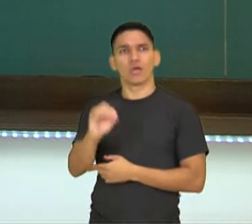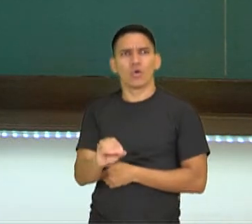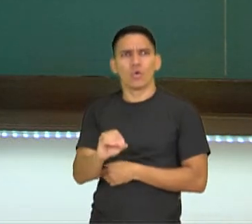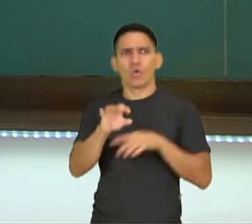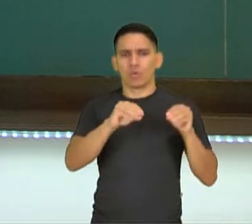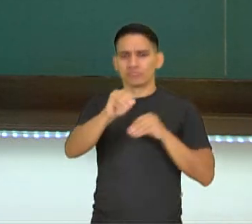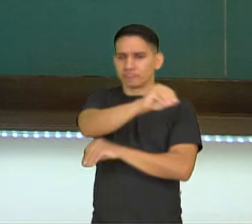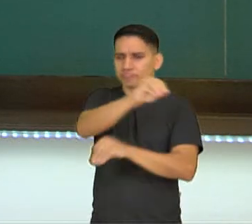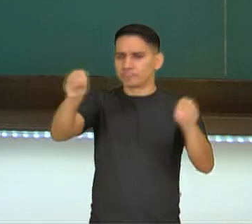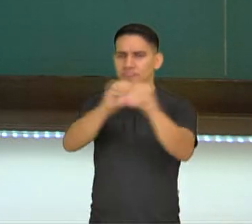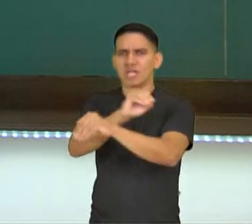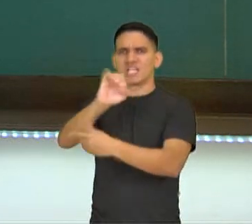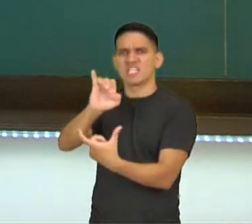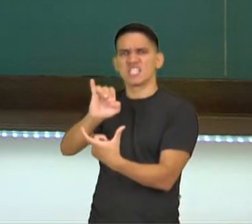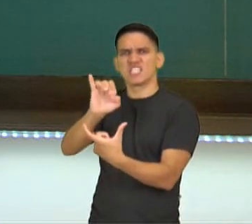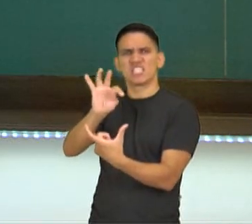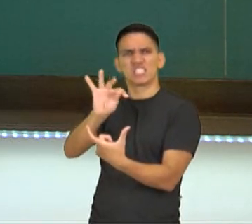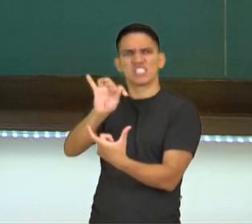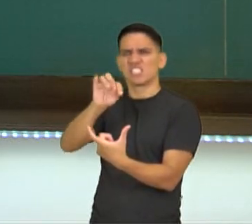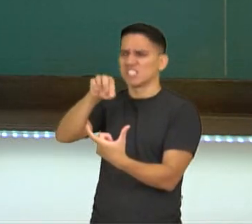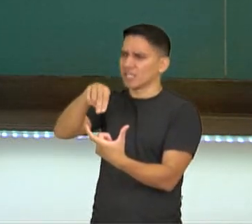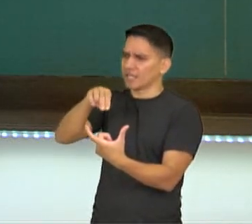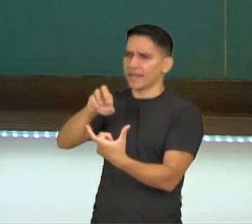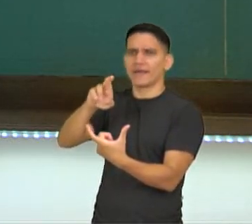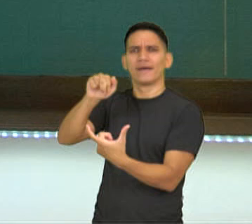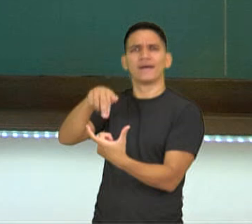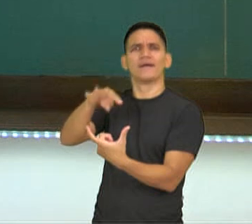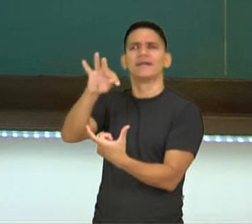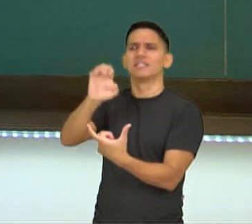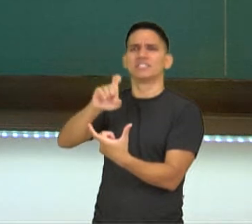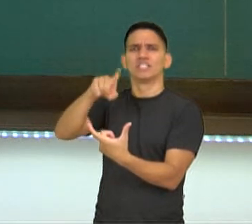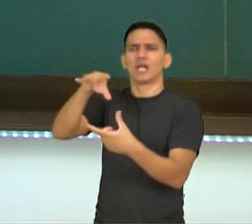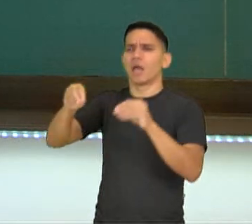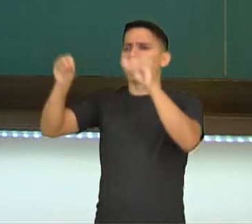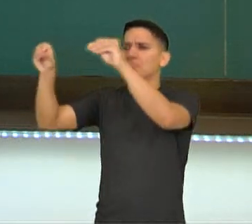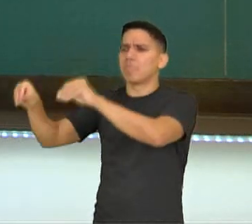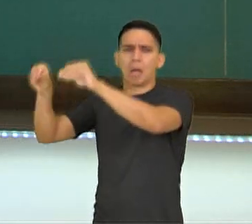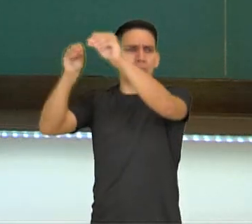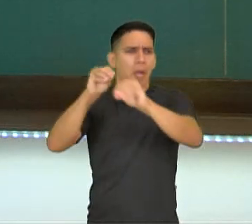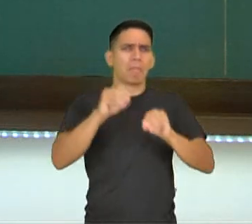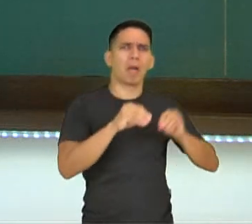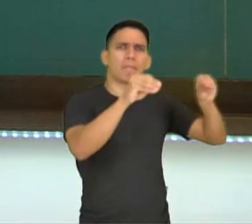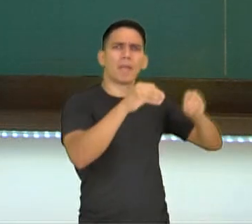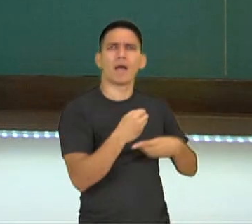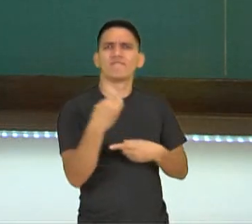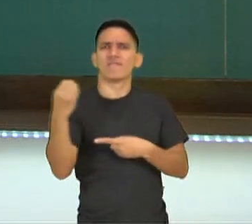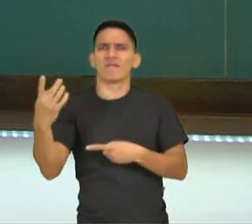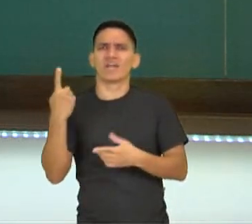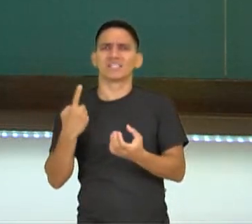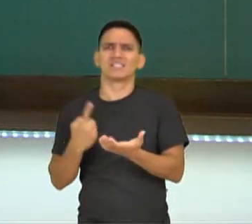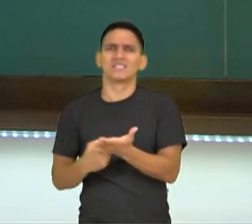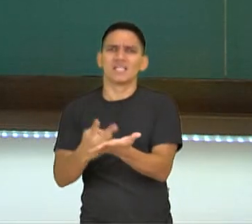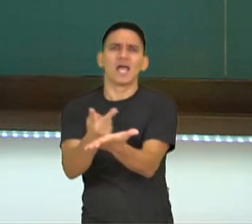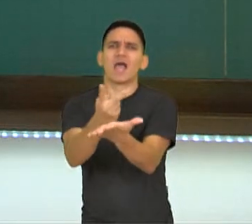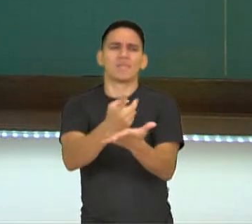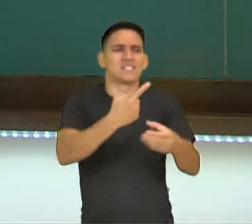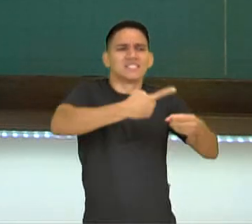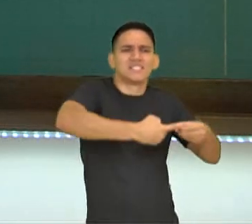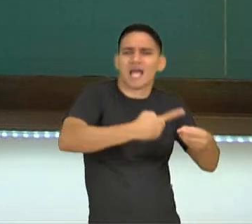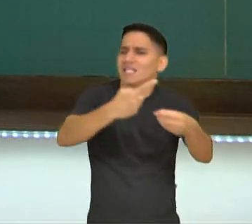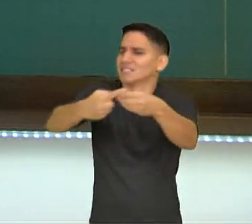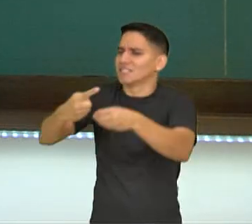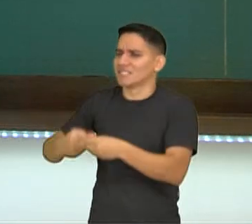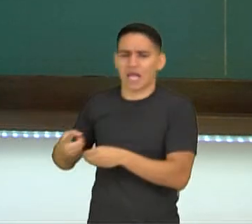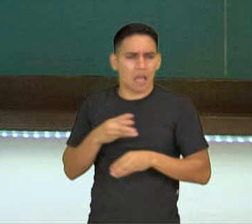itinerante? É esse circo que viaja de uma cidade para outra, né? De forma bambembe, tá aqui e daqui a pouco viajou para